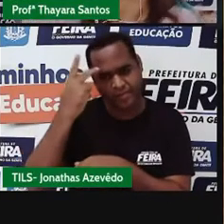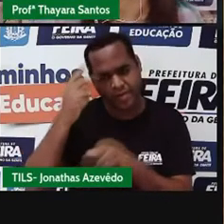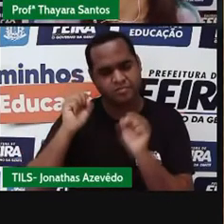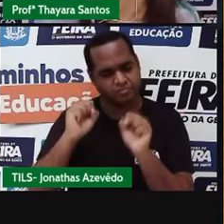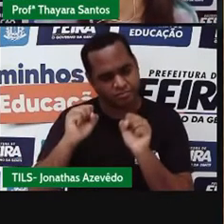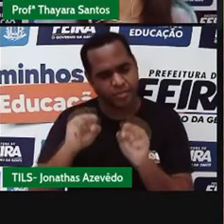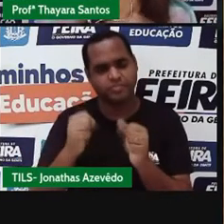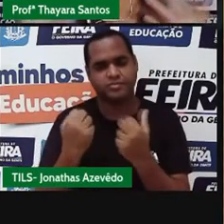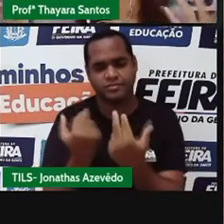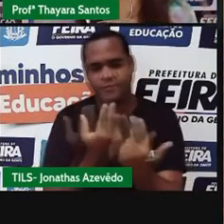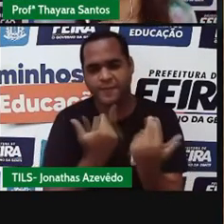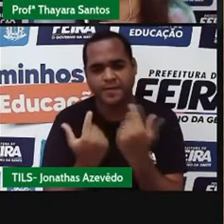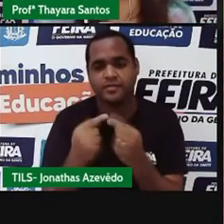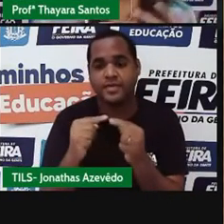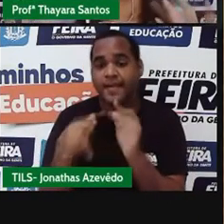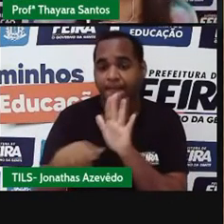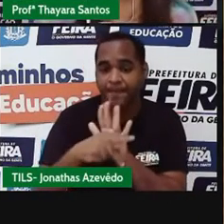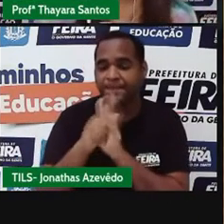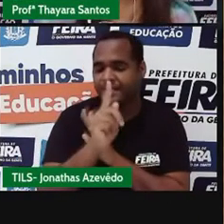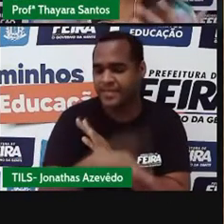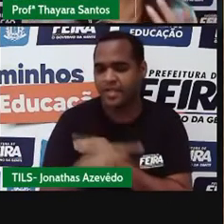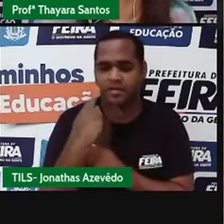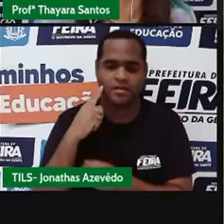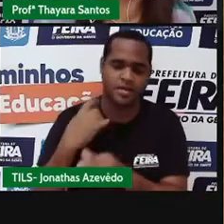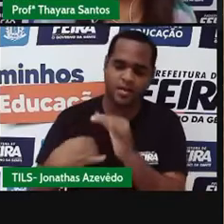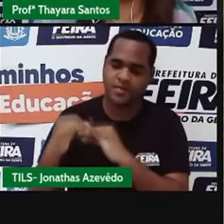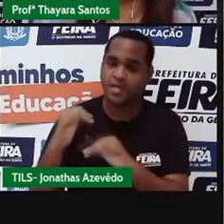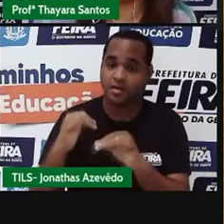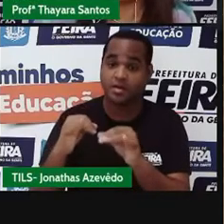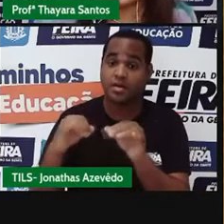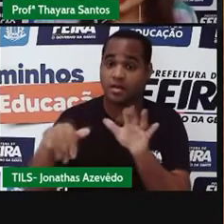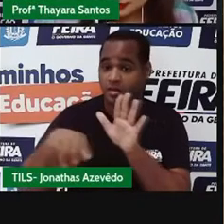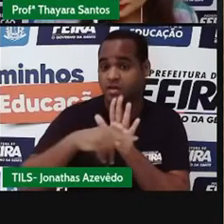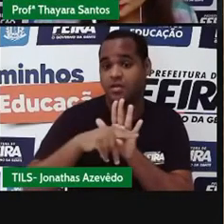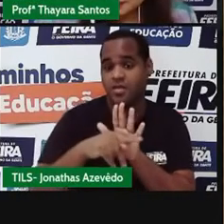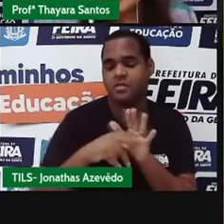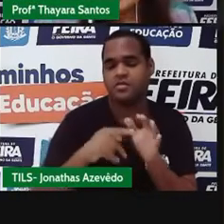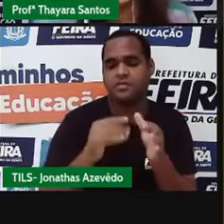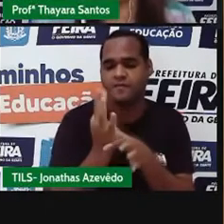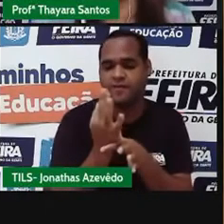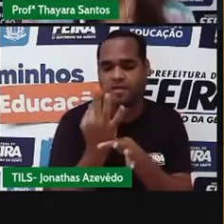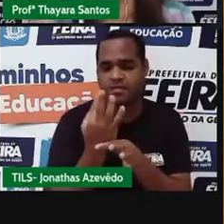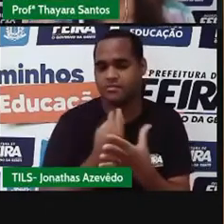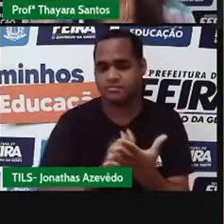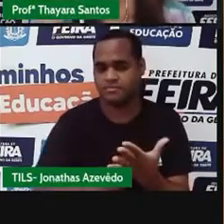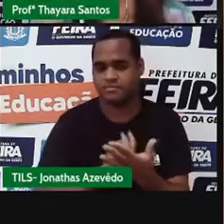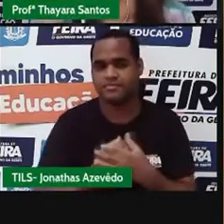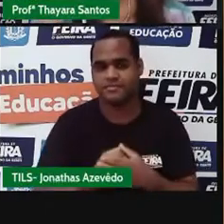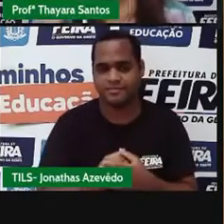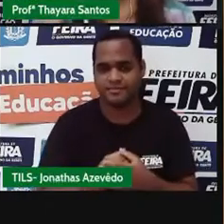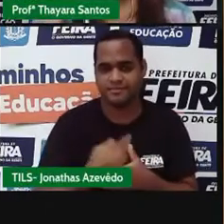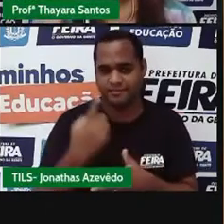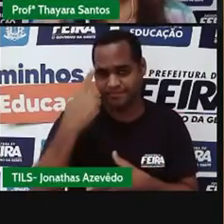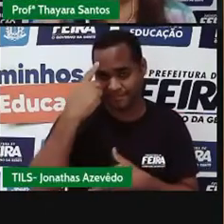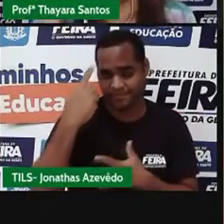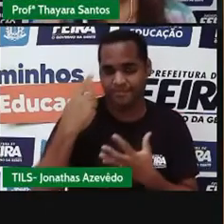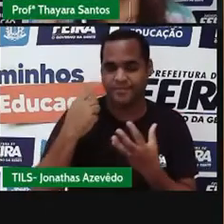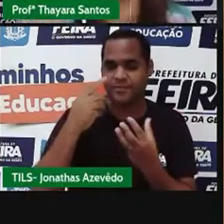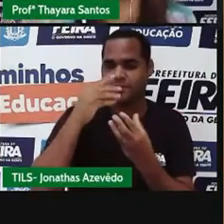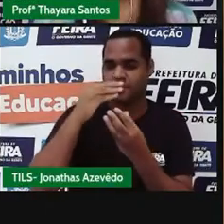mantêm as mesmas propriedades químicas e físicas delas. E essas substâncias